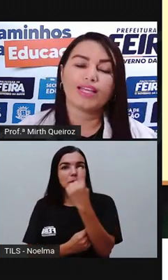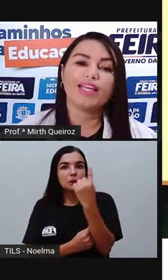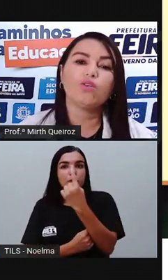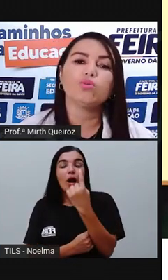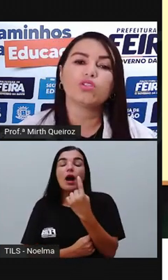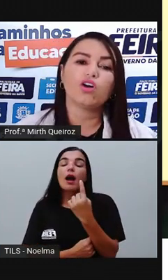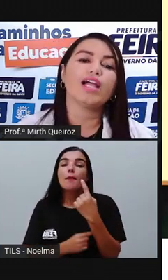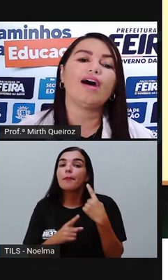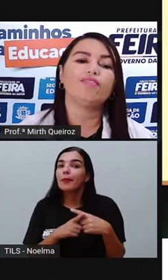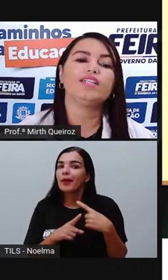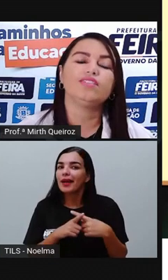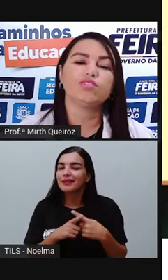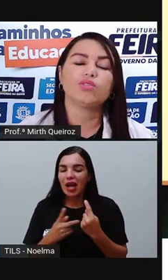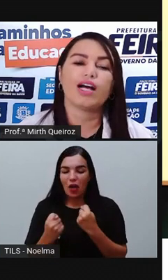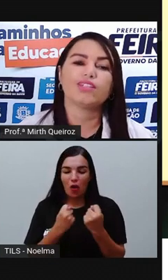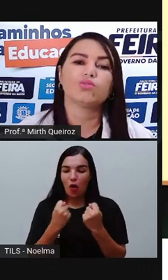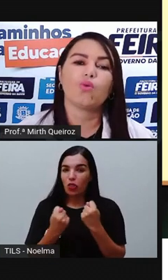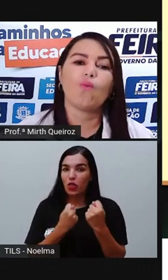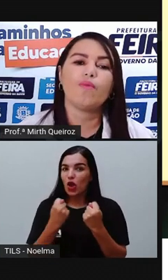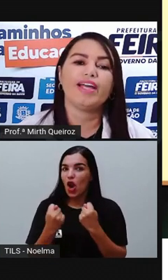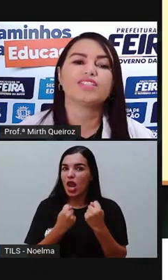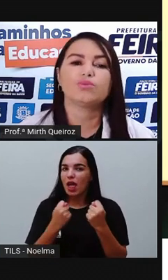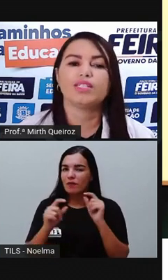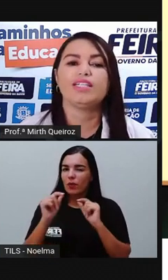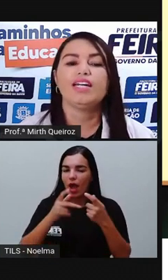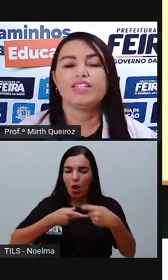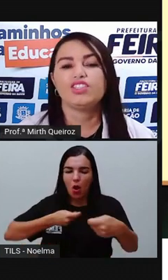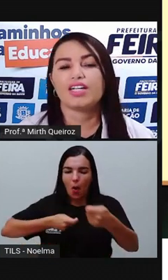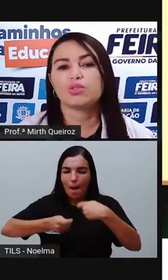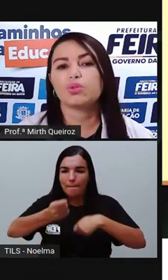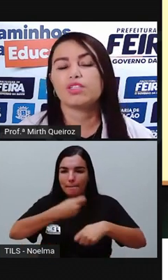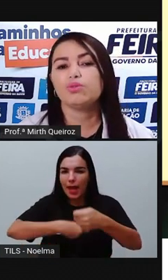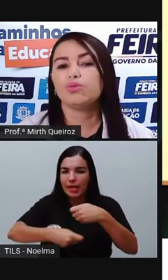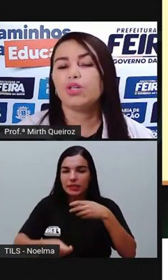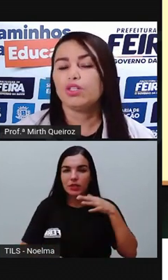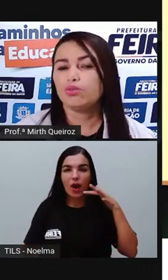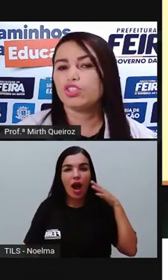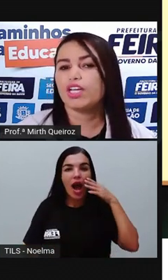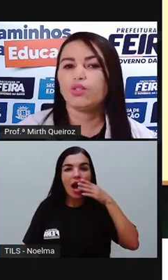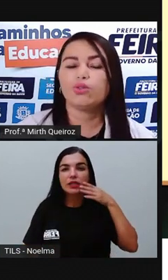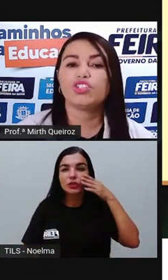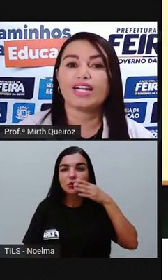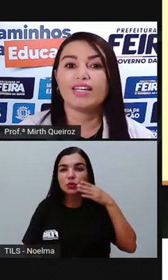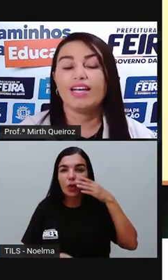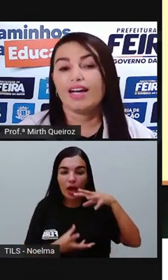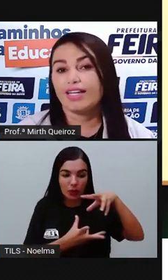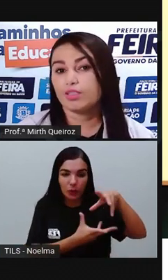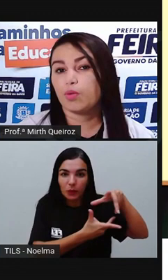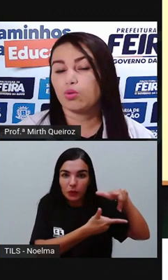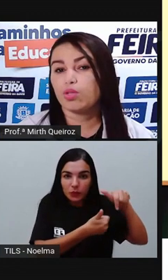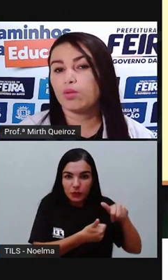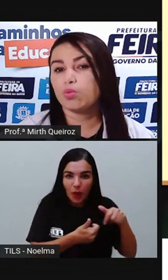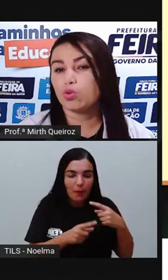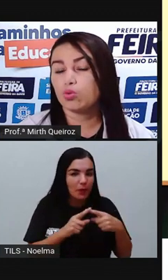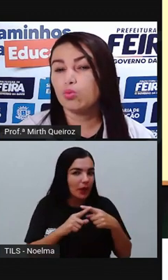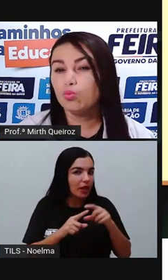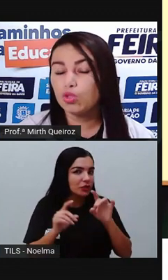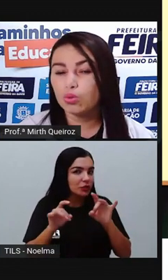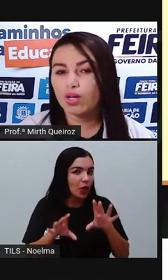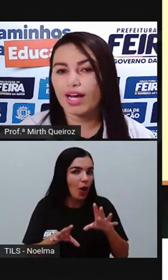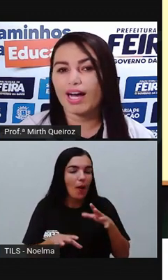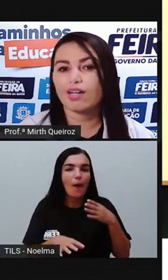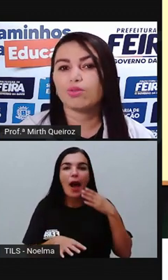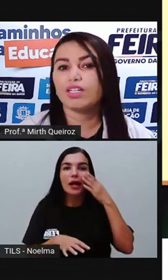É porque quem controlava, no caso, o começo aí de açúcar no exterior, já que esse produto era um produto